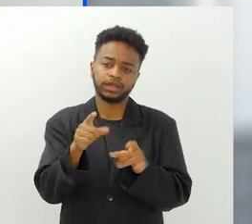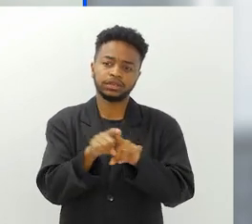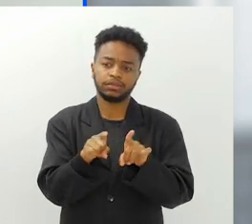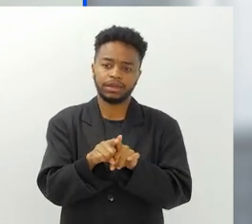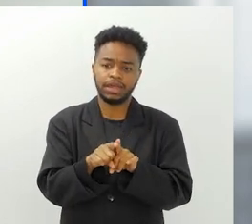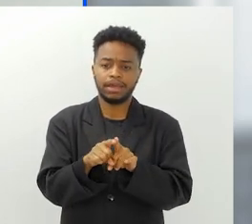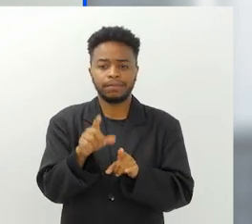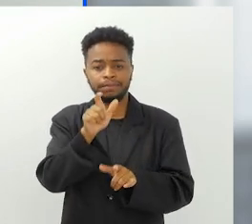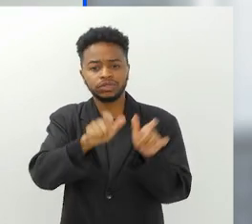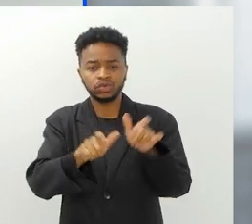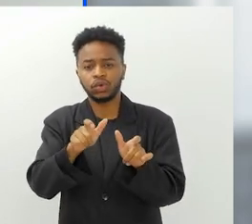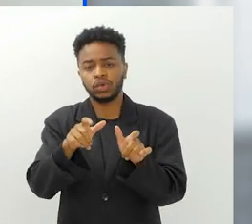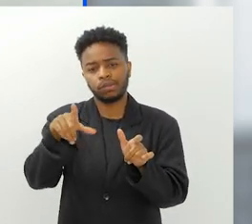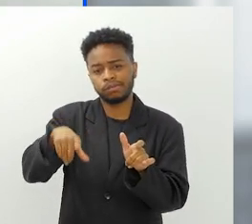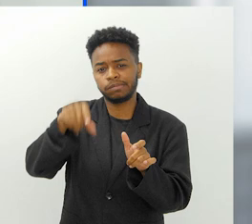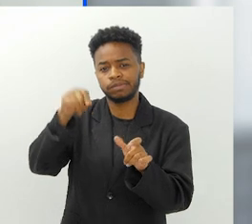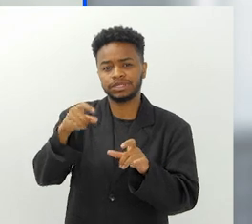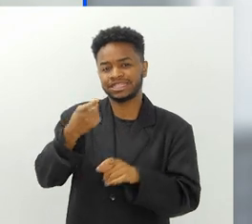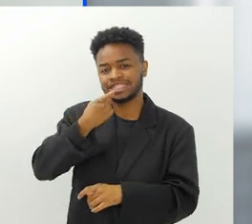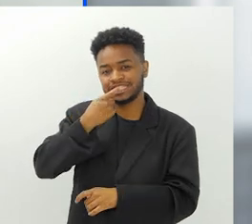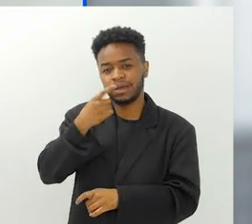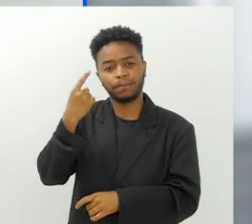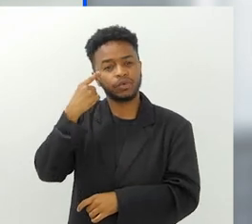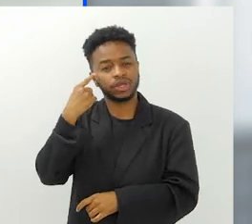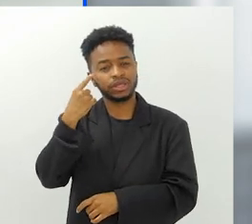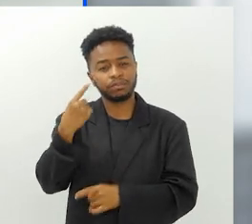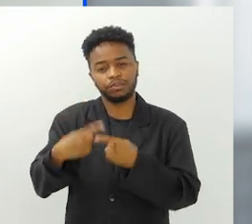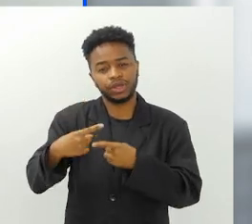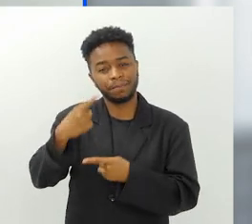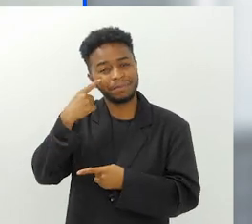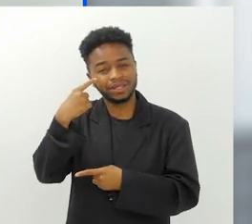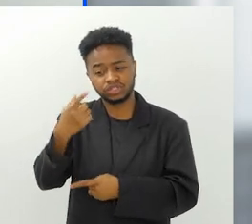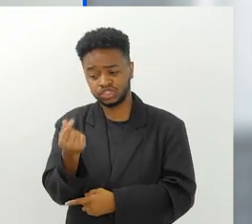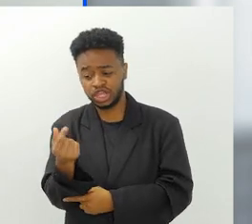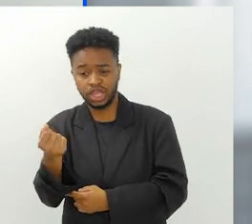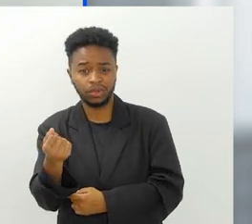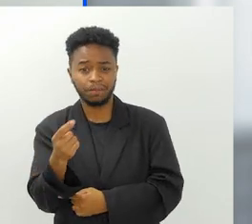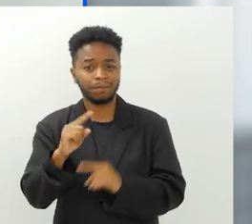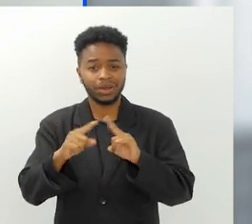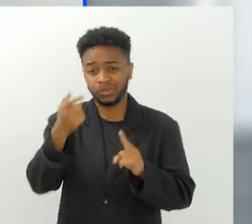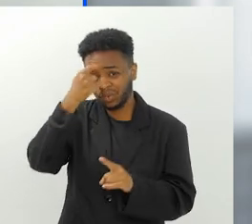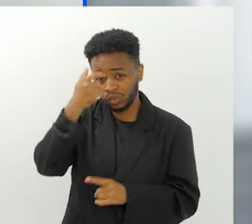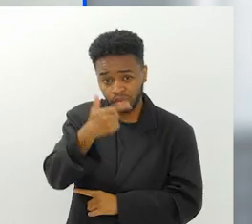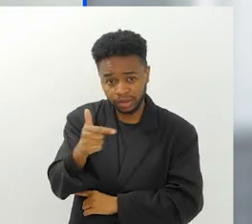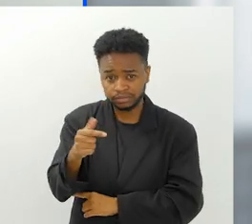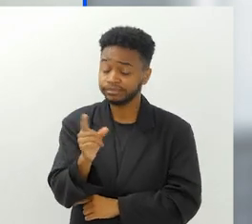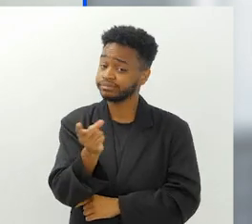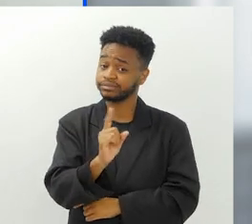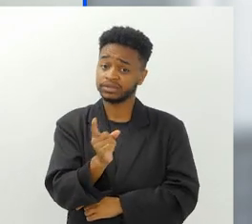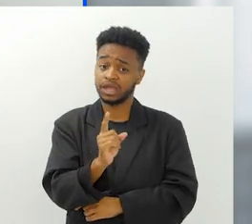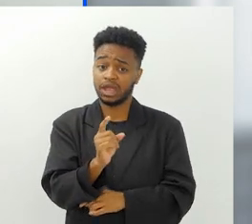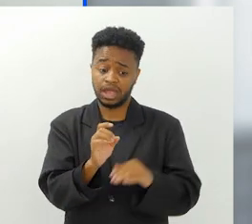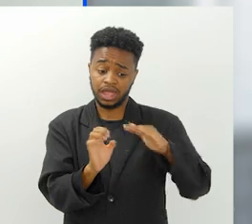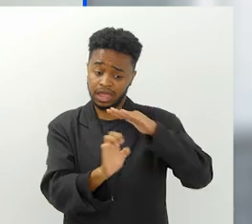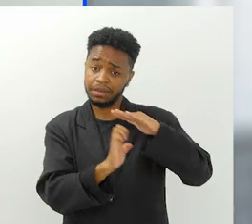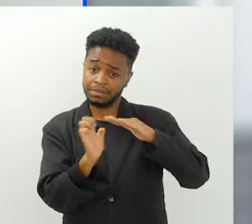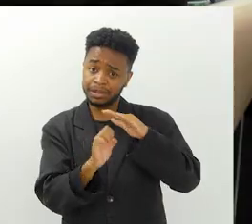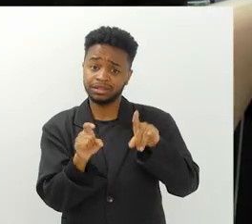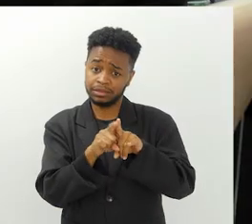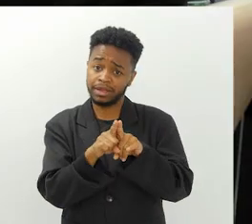gente falar, mas as recicladores não preferem o plástico porque eles estão pensando no dinheiro e não estão pensando na conscientização. Mas, gente,